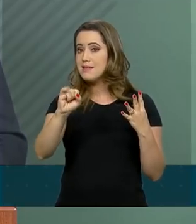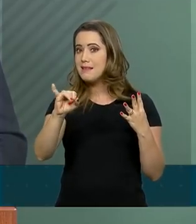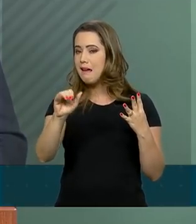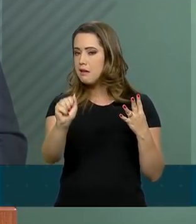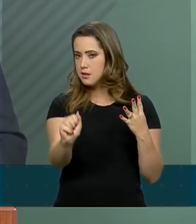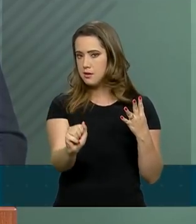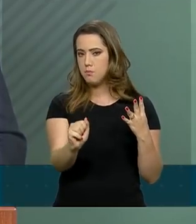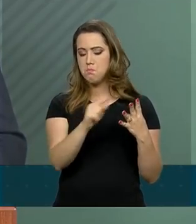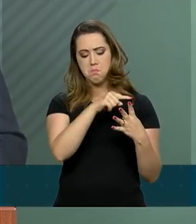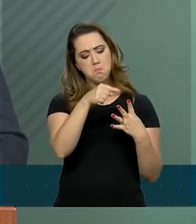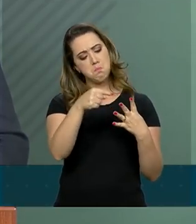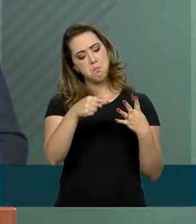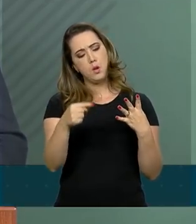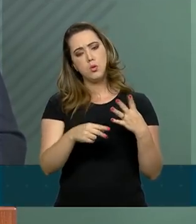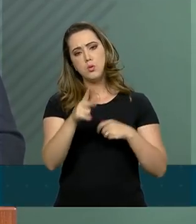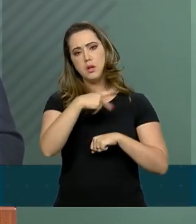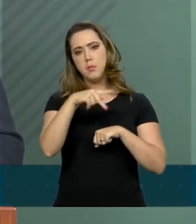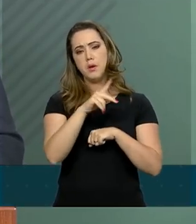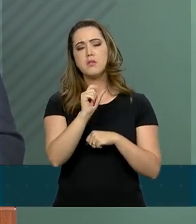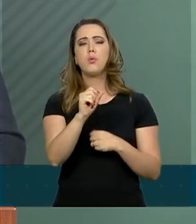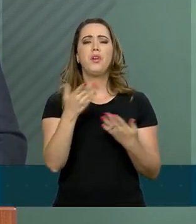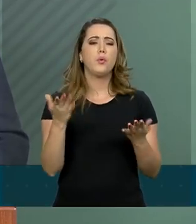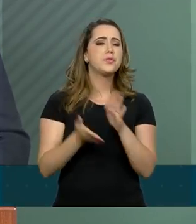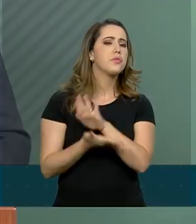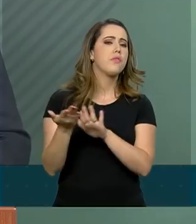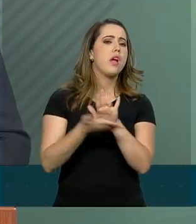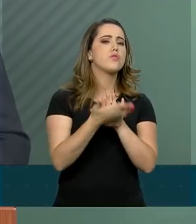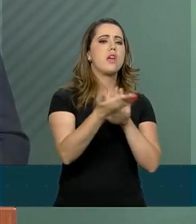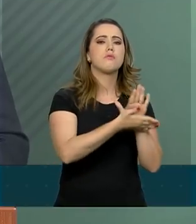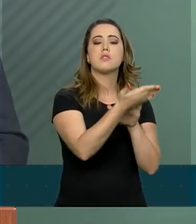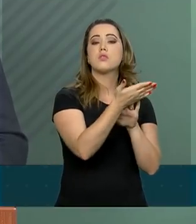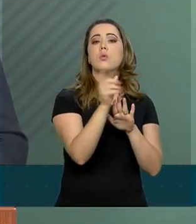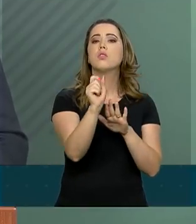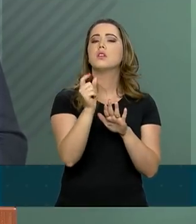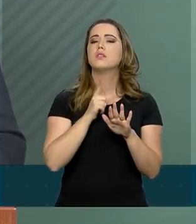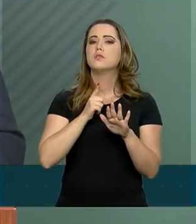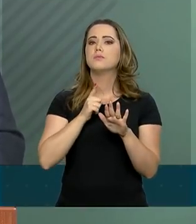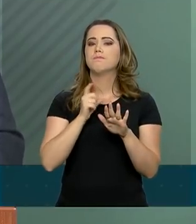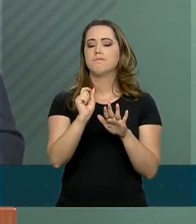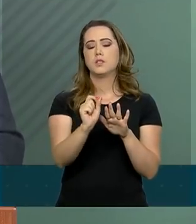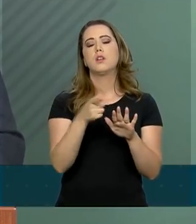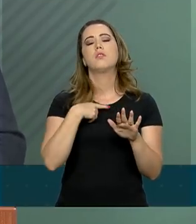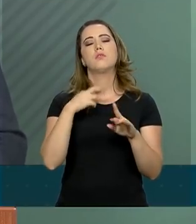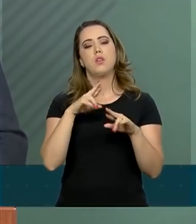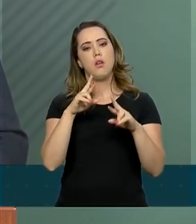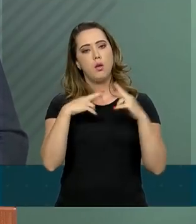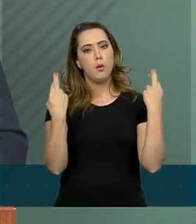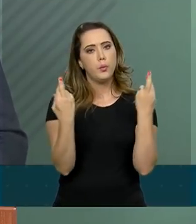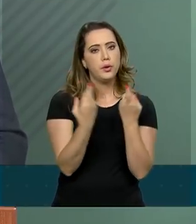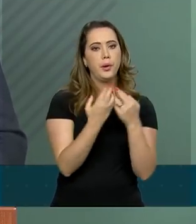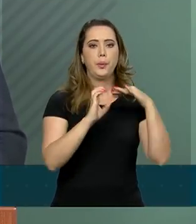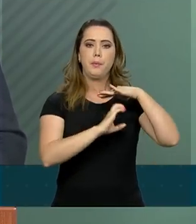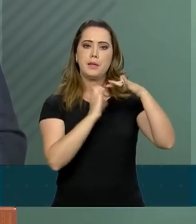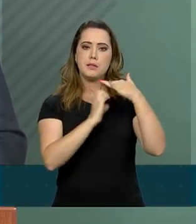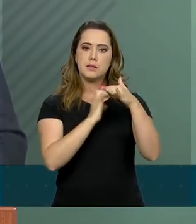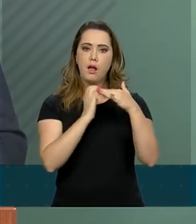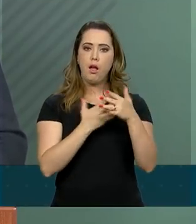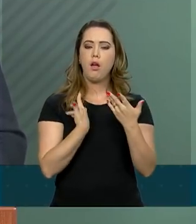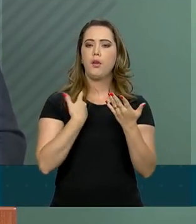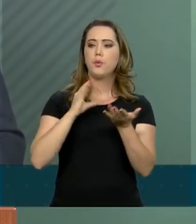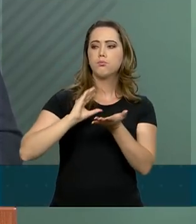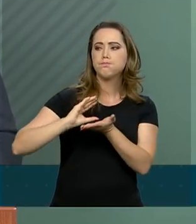reuniões com ministros, investidores, empresários e executivos de bancos.